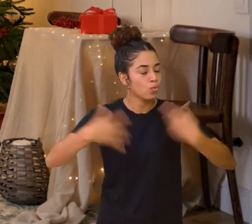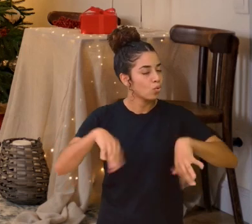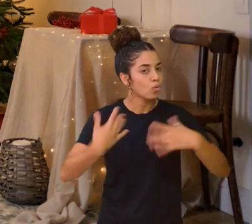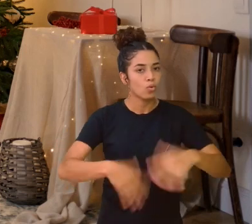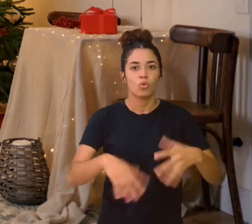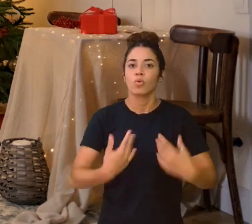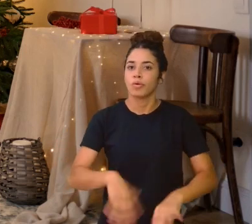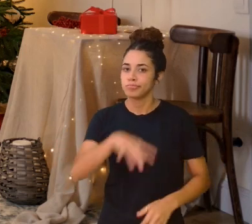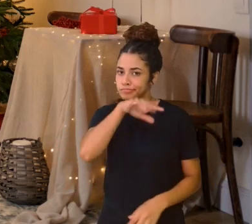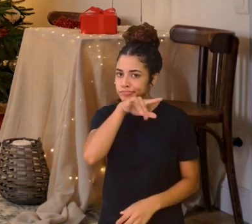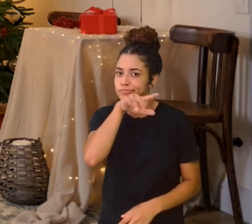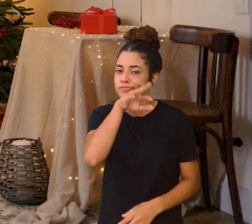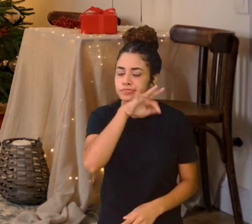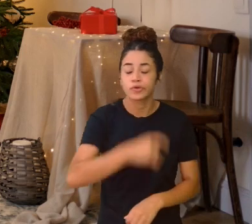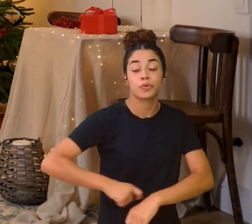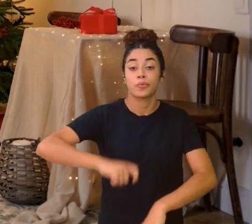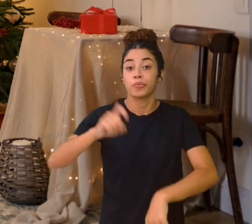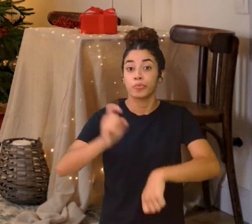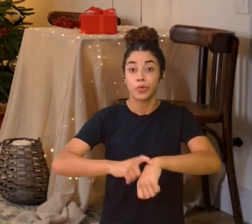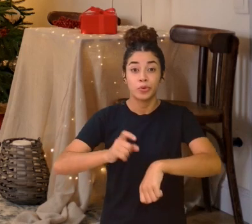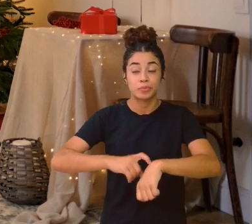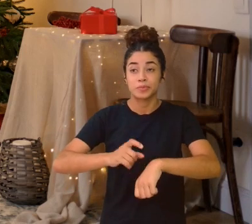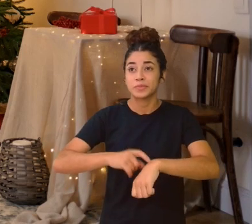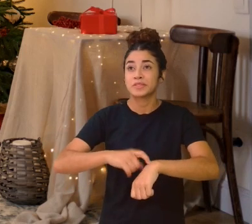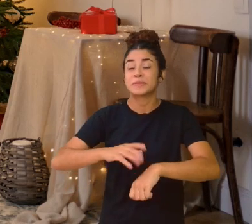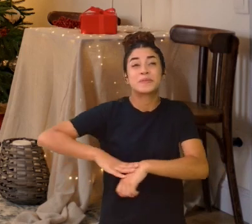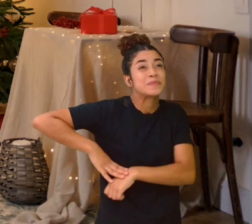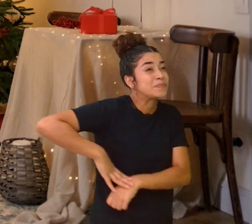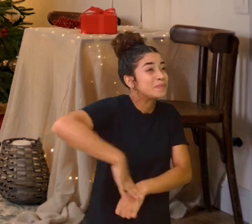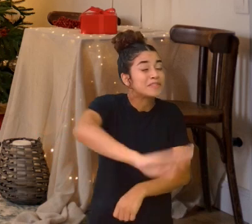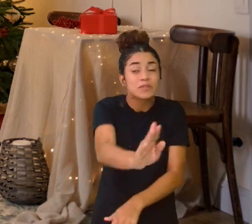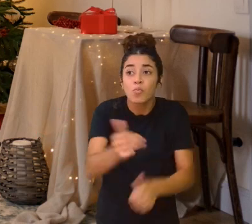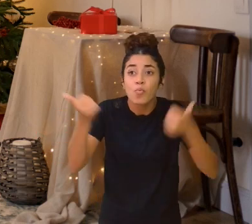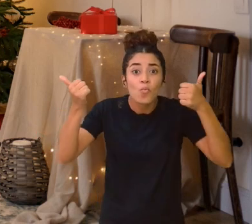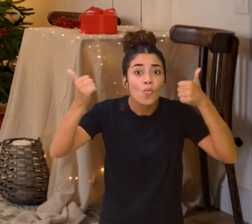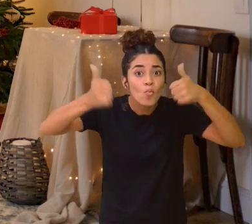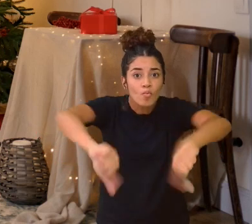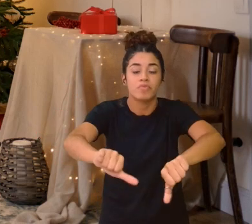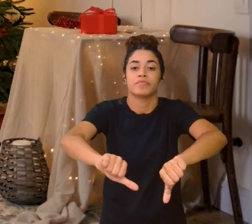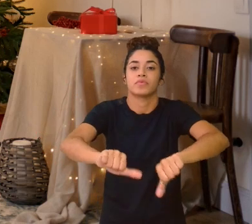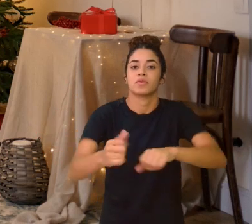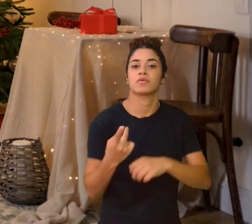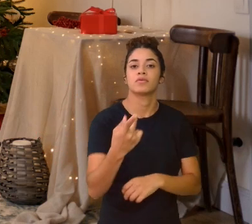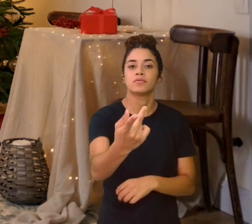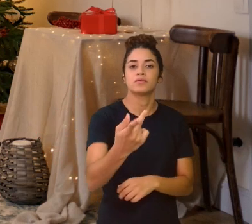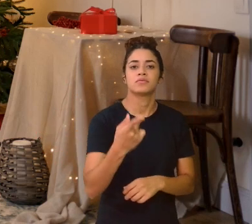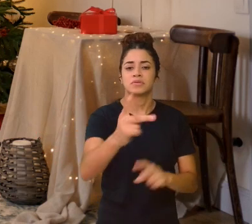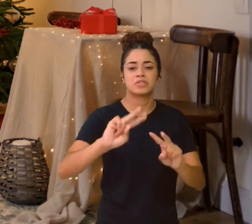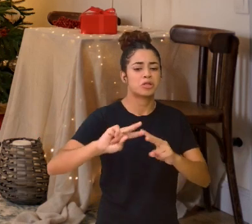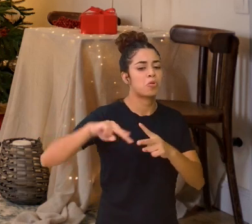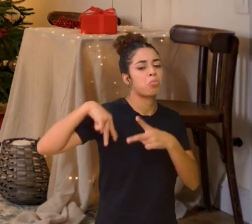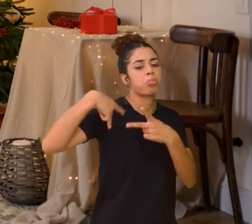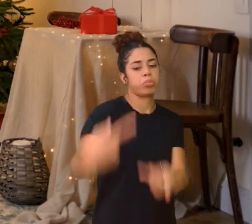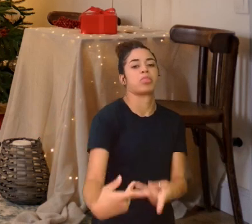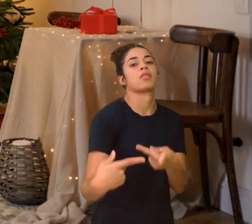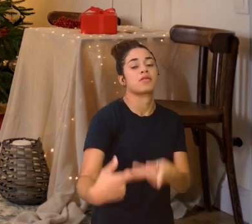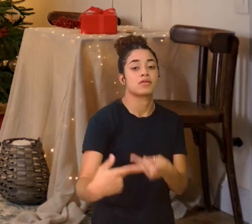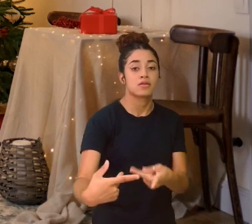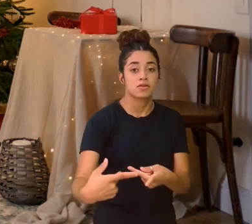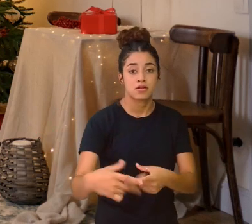Num momento mais horrível Os dois caíram no chão